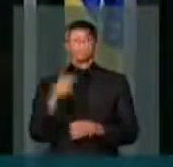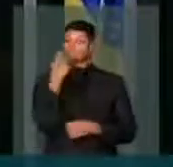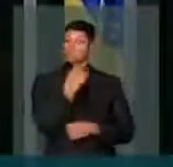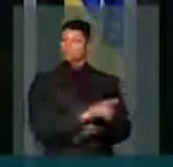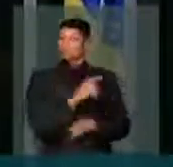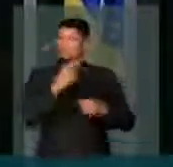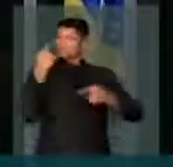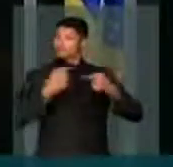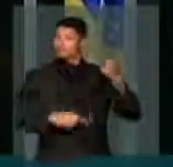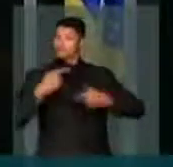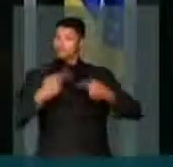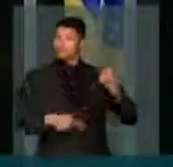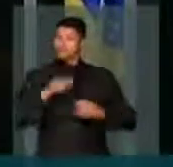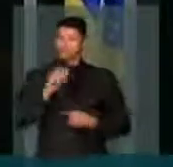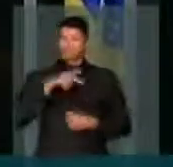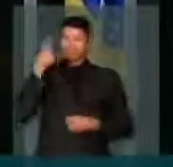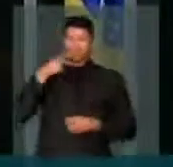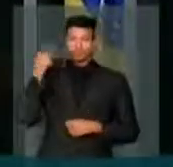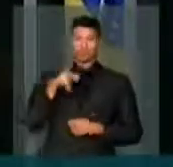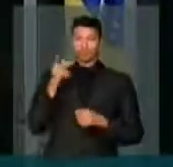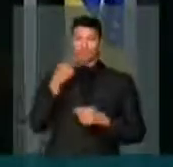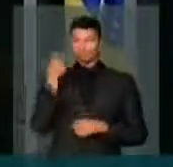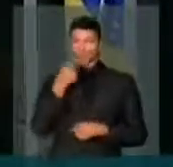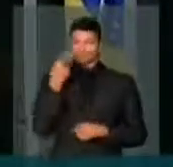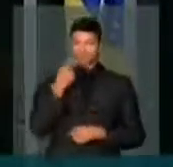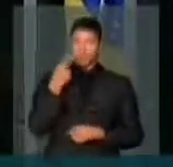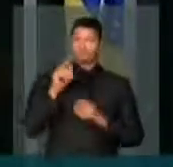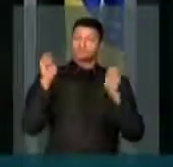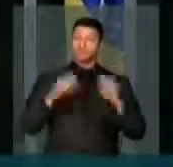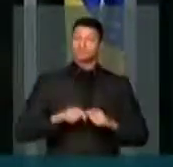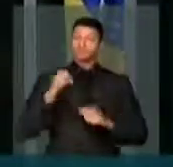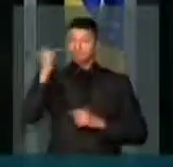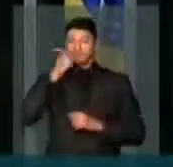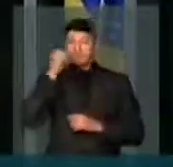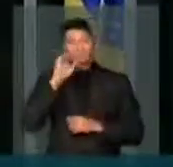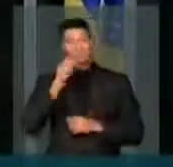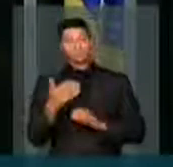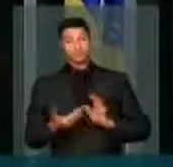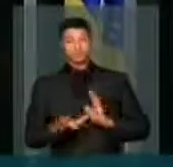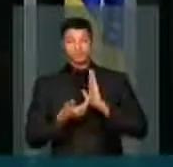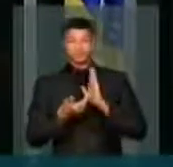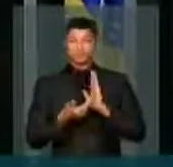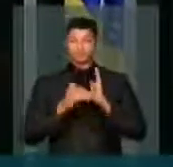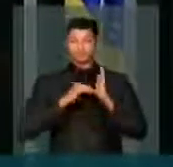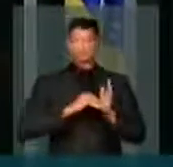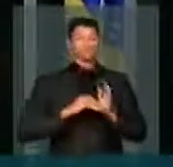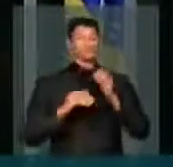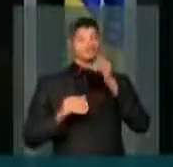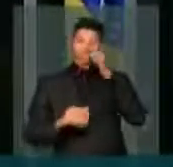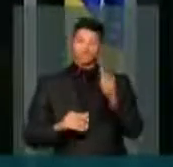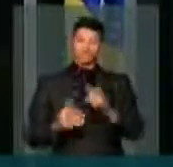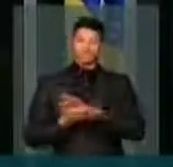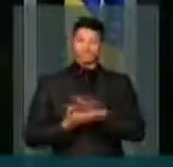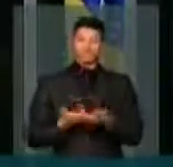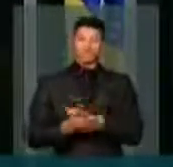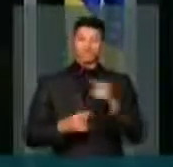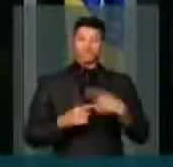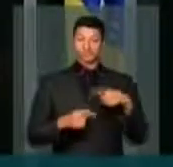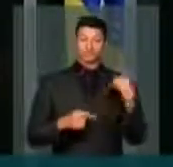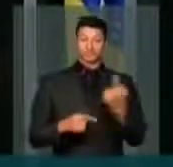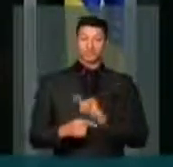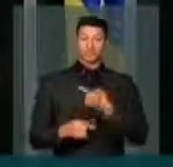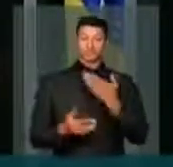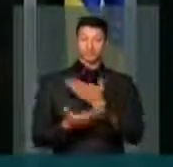sua discussão, o que o parlamento fala, seja no Senado ou na Câmara, não nos interessa, porque nós